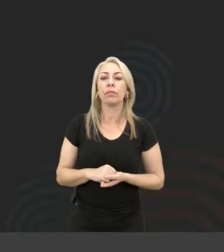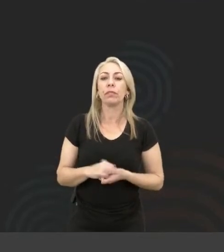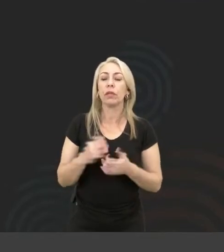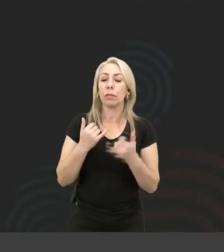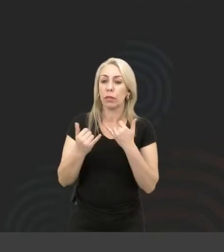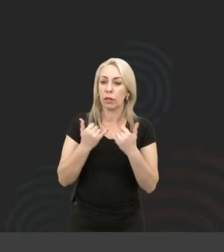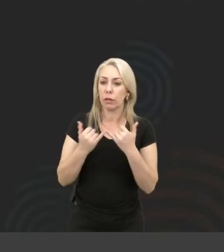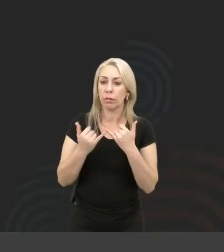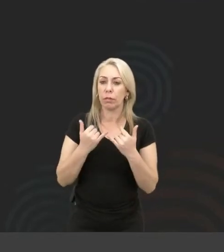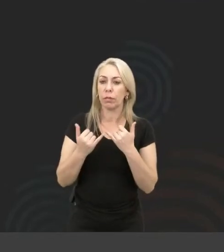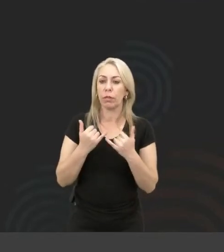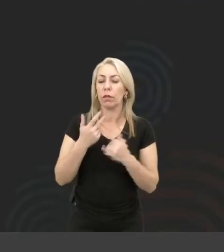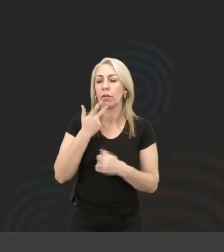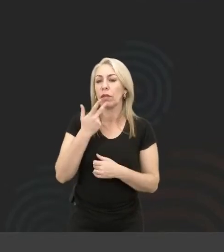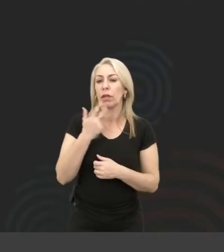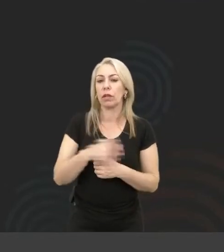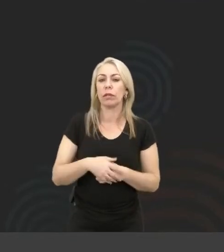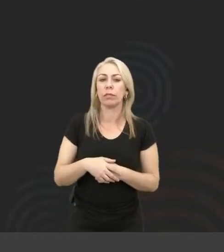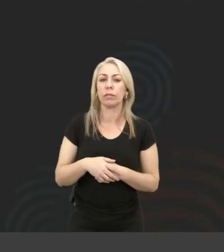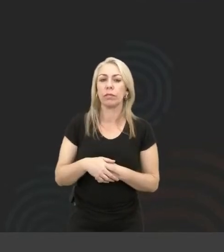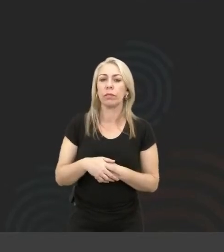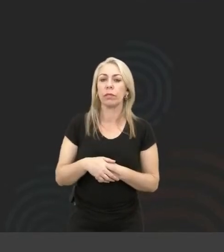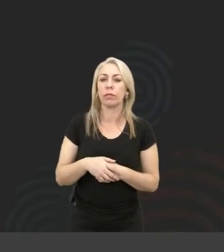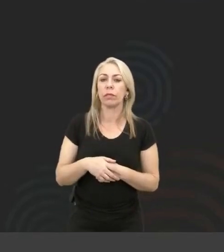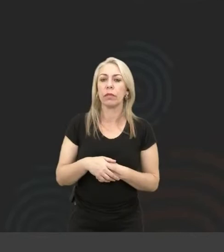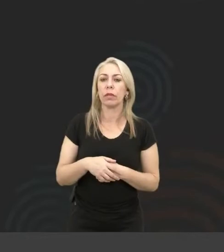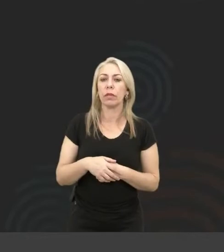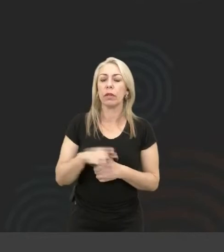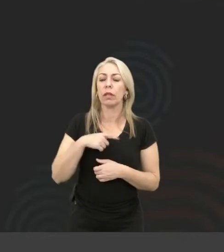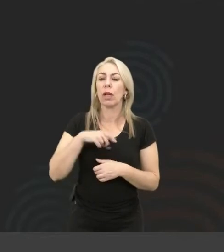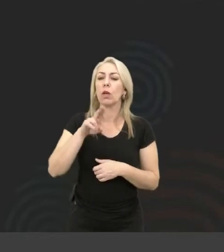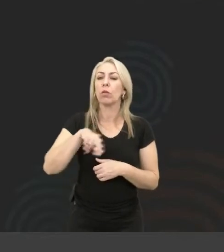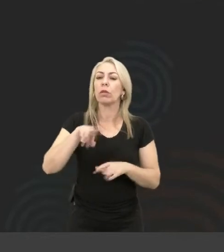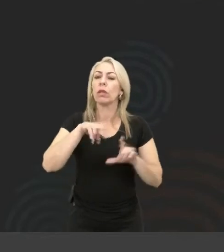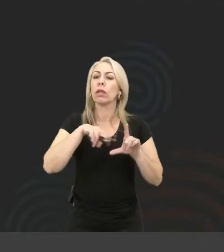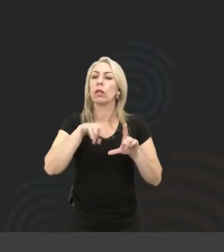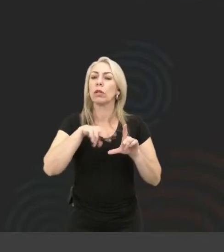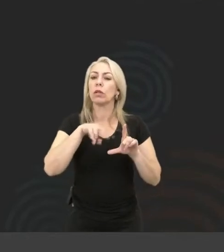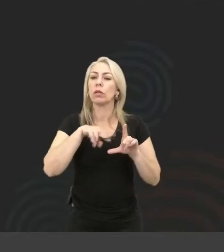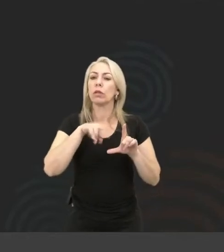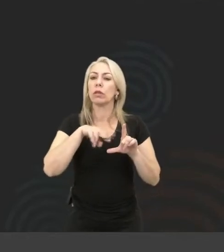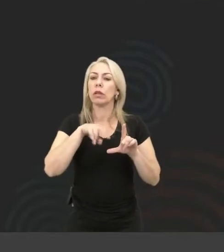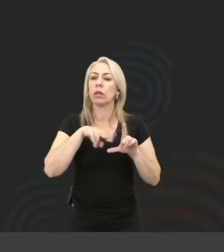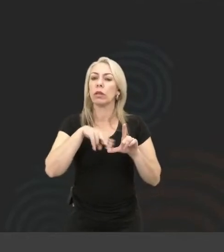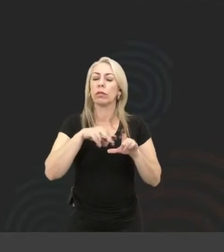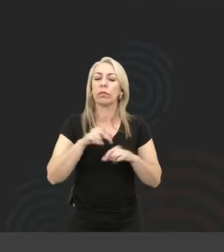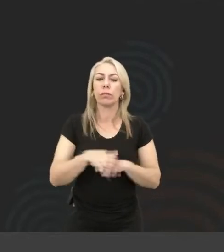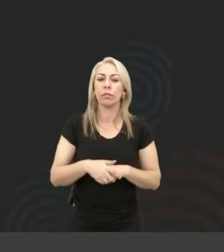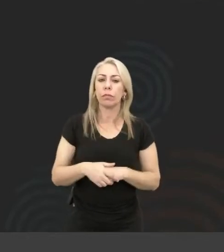por exemplo, por falar, por exemplo, pra pessoas que usam leitores de tela, no caso.